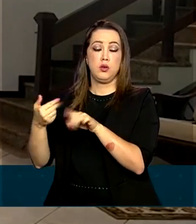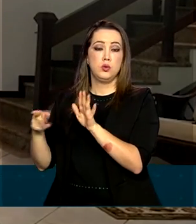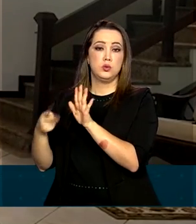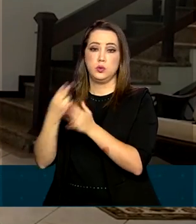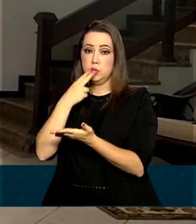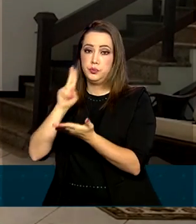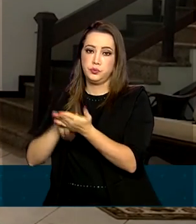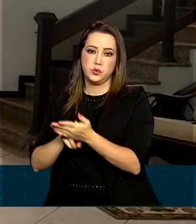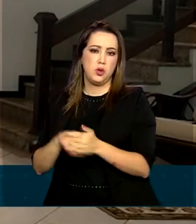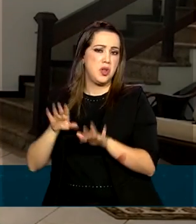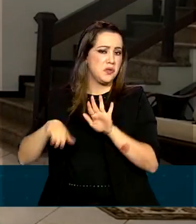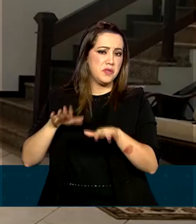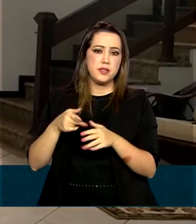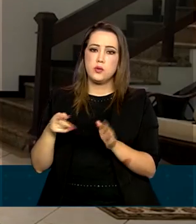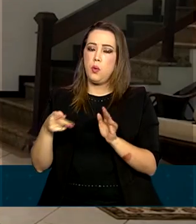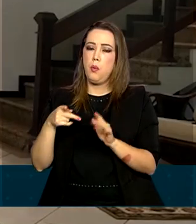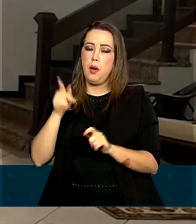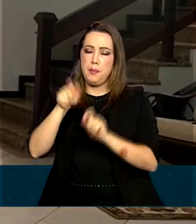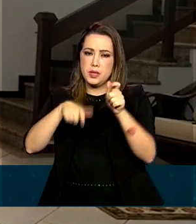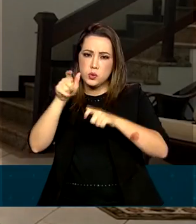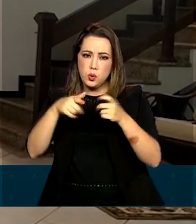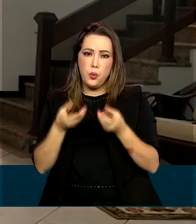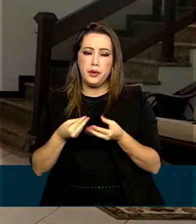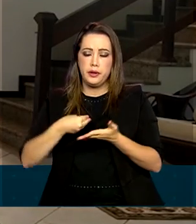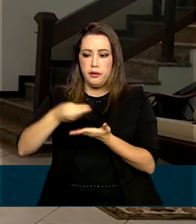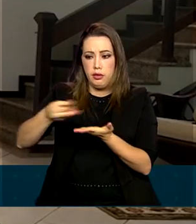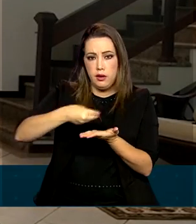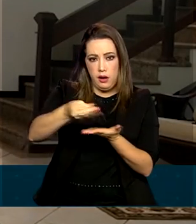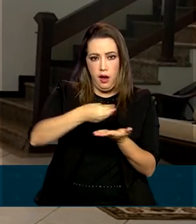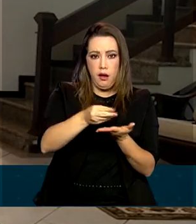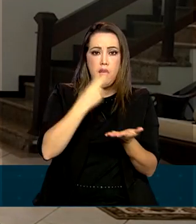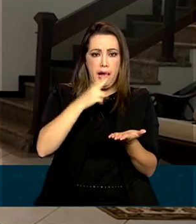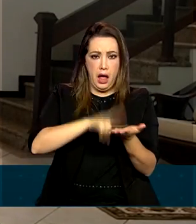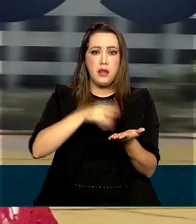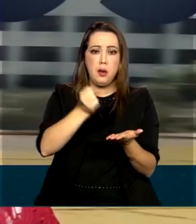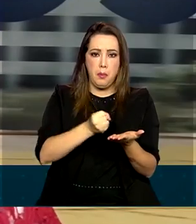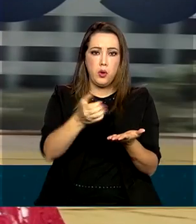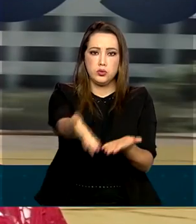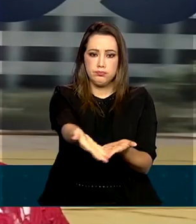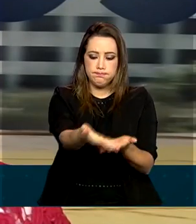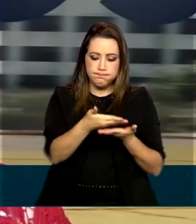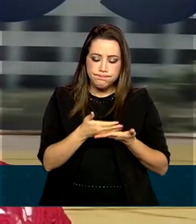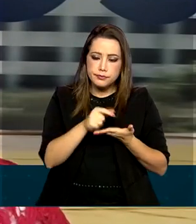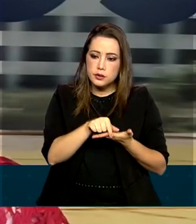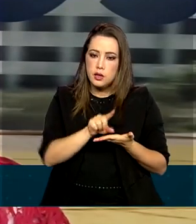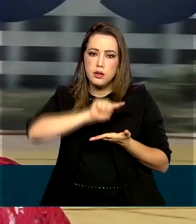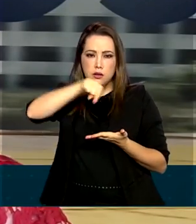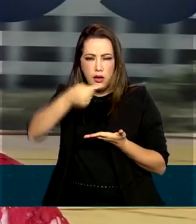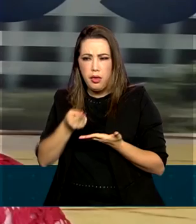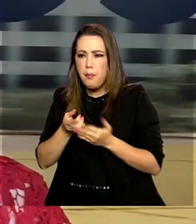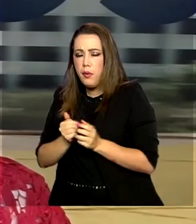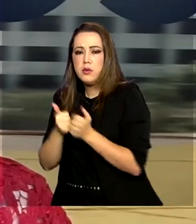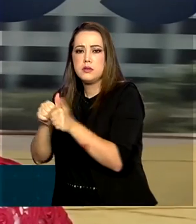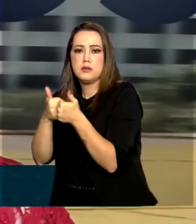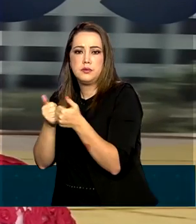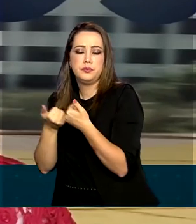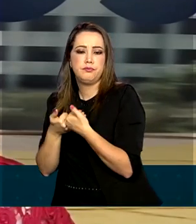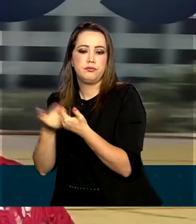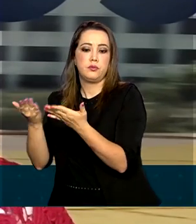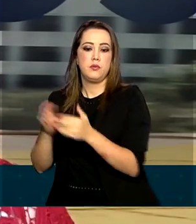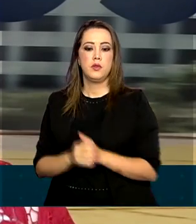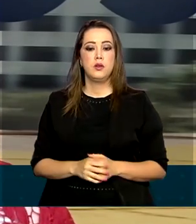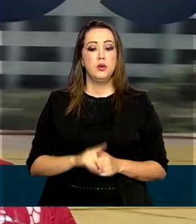próprio carteiro pode recolher e levar a uma agência para o despacho. Um dos benefícios é que ele pode pagar